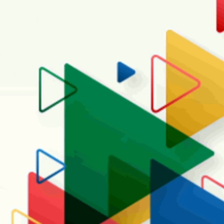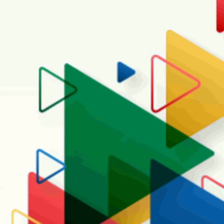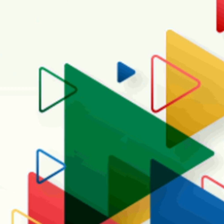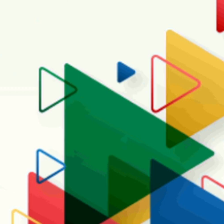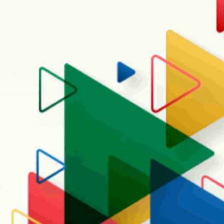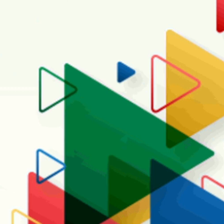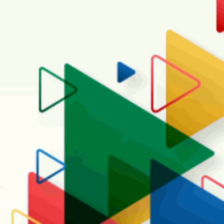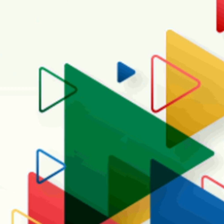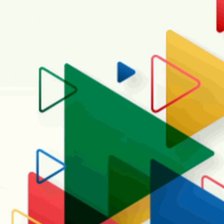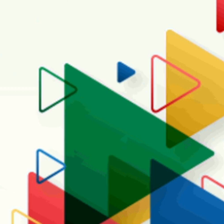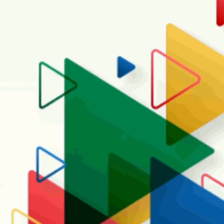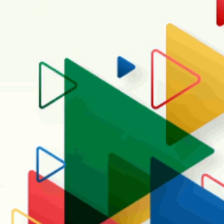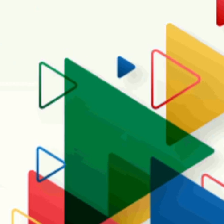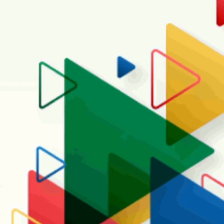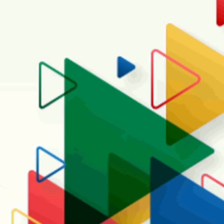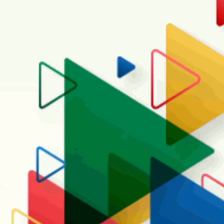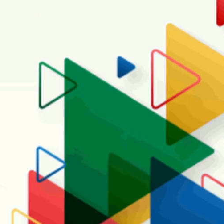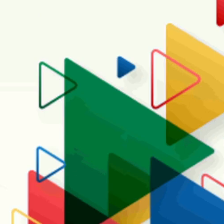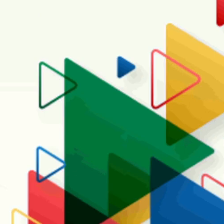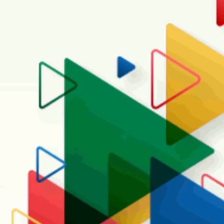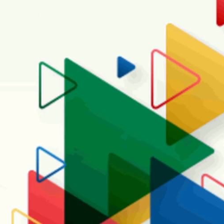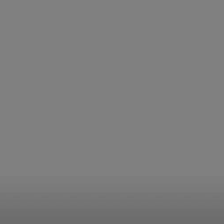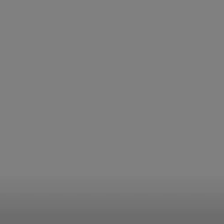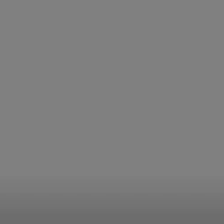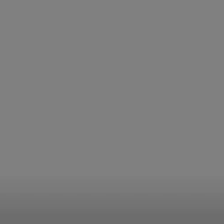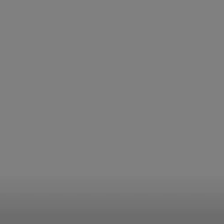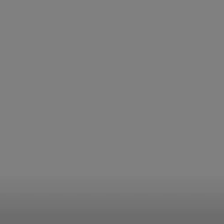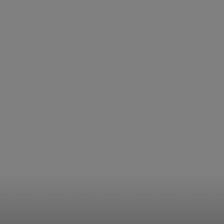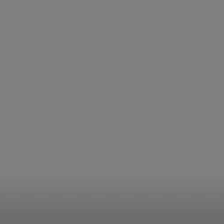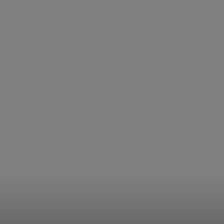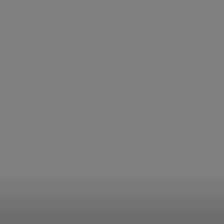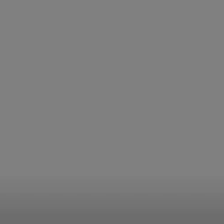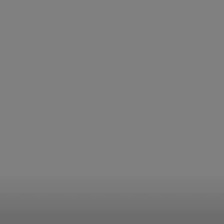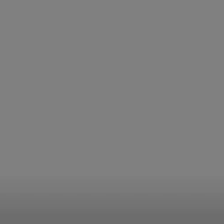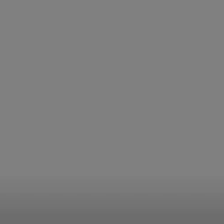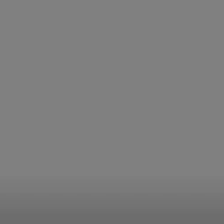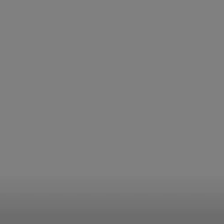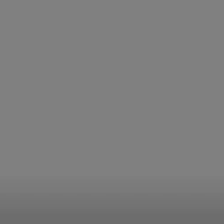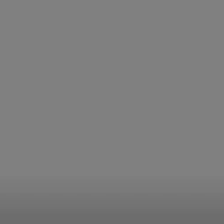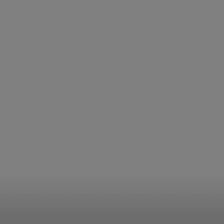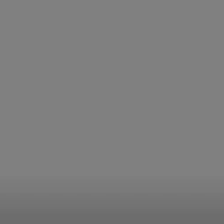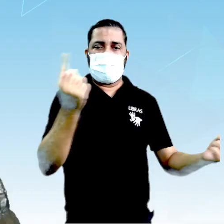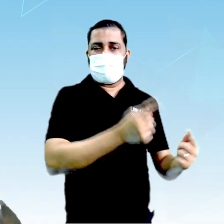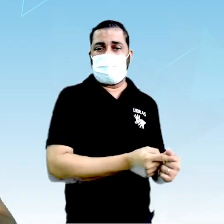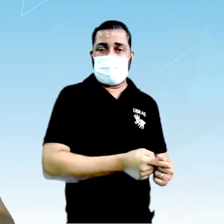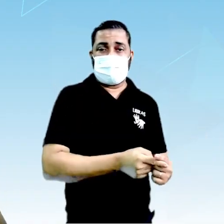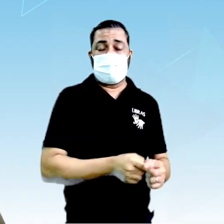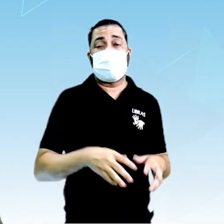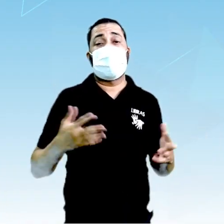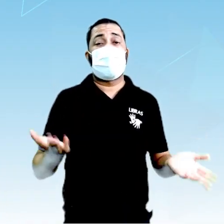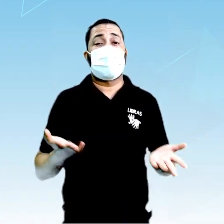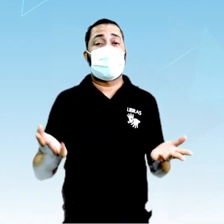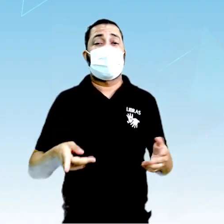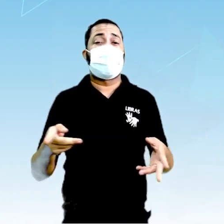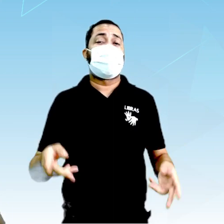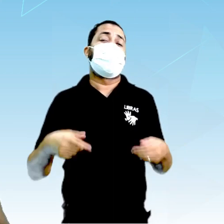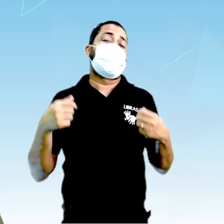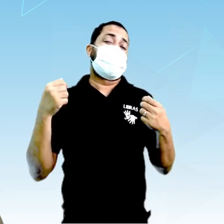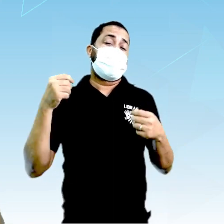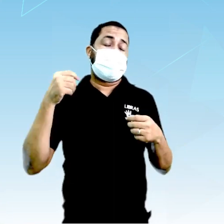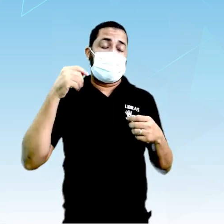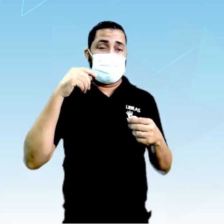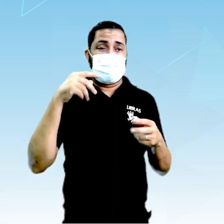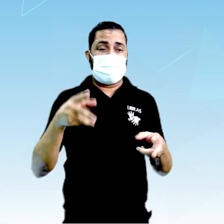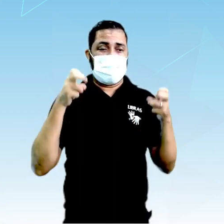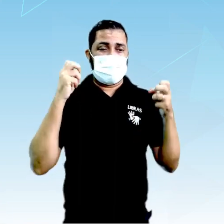massa. Veja, velocidade a gente já sabia, porque ele sai de um ponto ao outro. Agora a gente percebe que ele